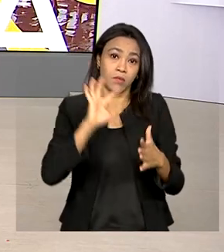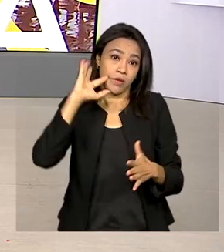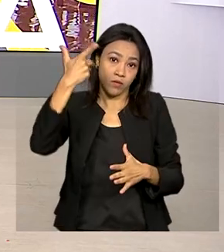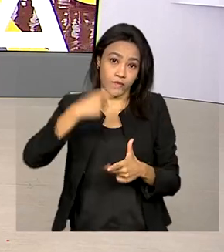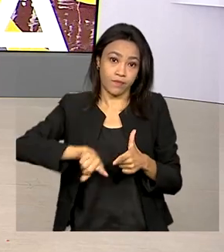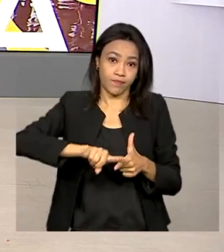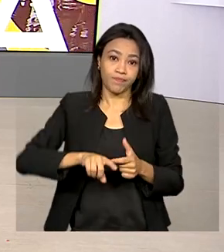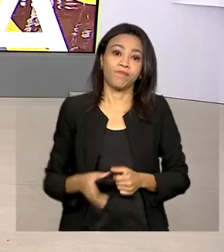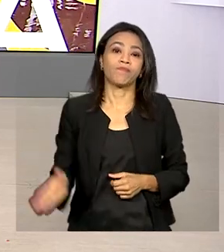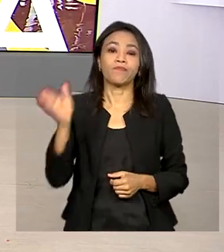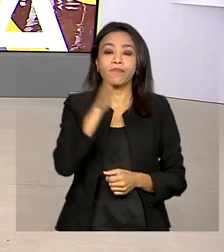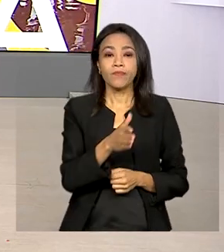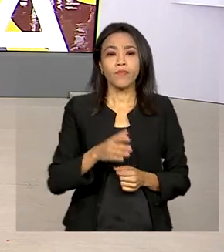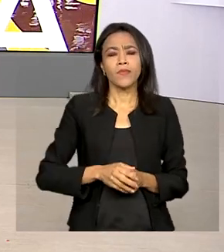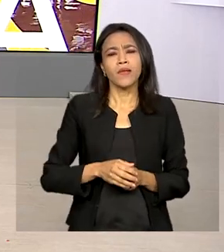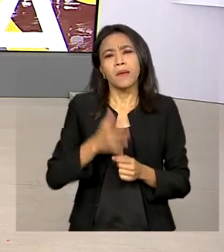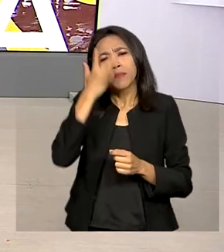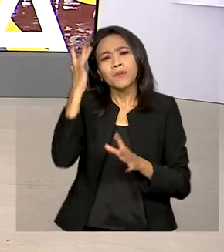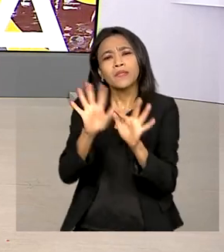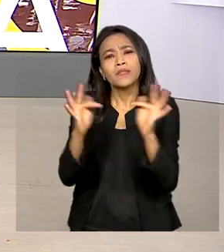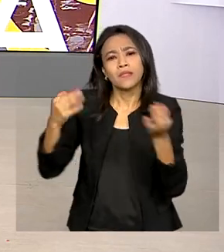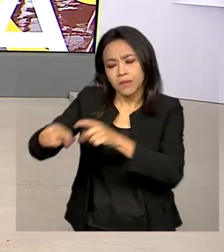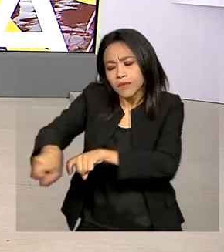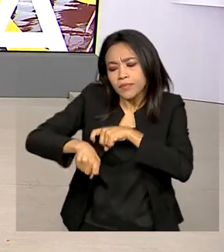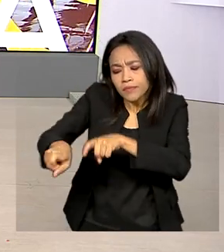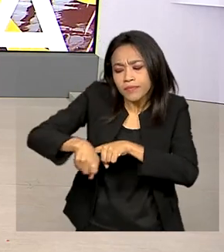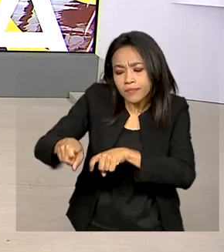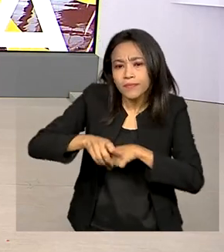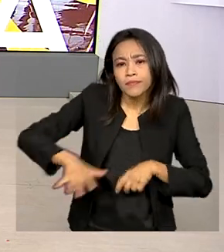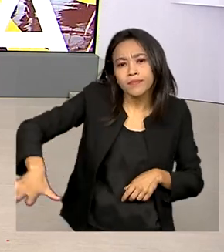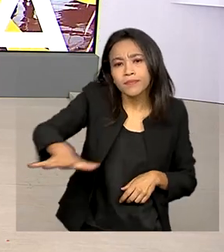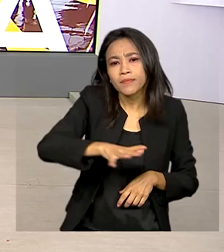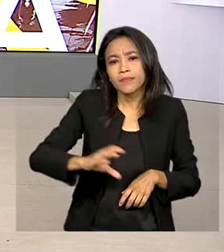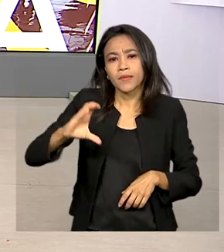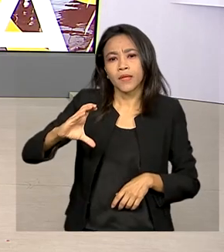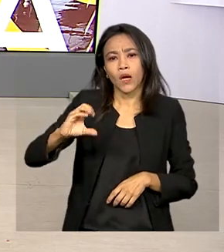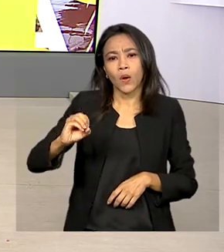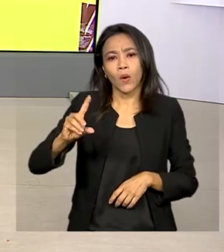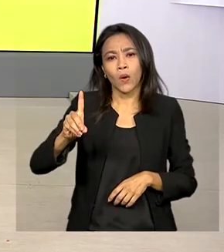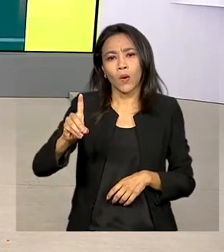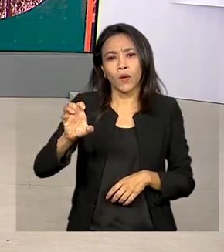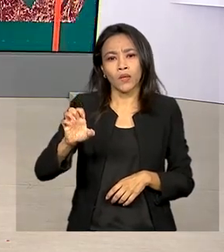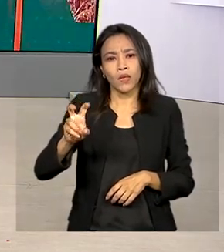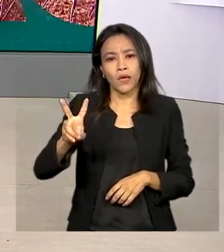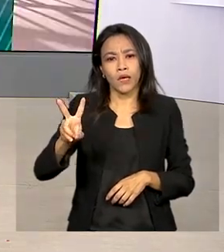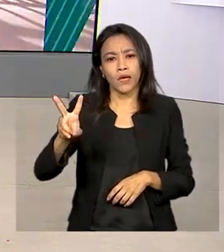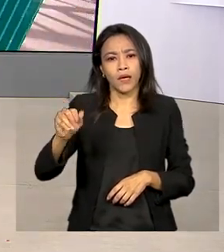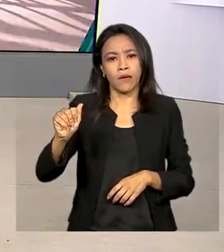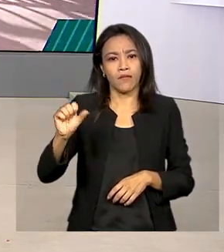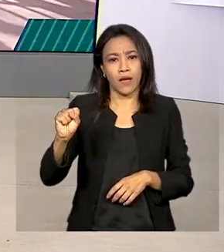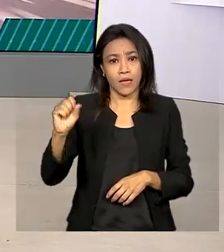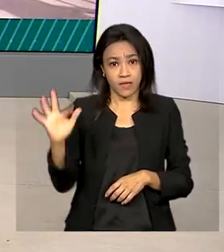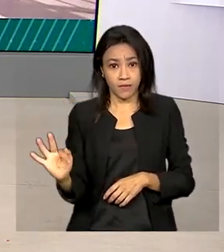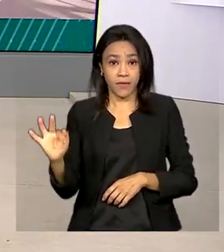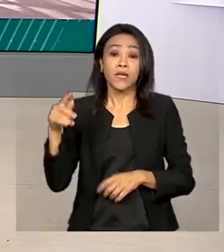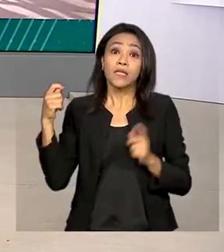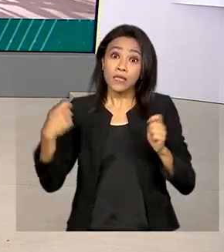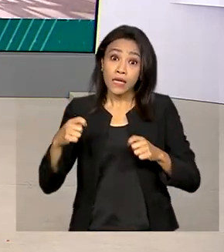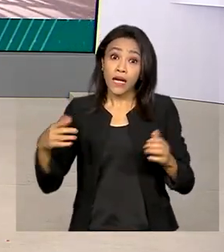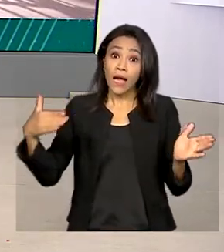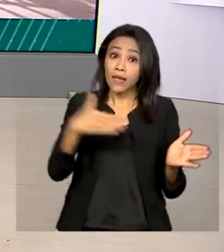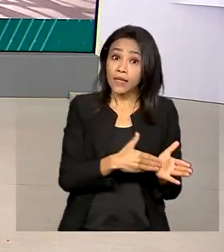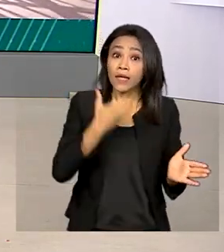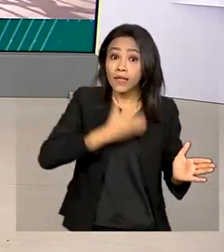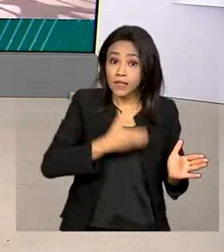Pequenos produtores rurais das áreas de irrigação da Codevasf tem até o final de dezembro para liquidar dívidas ou